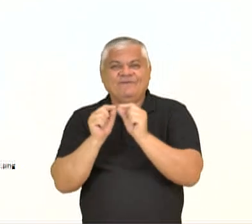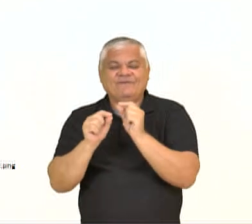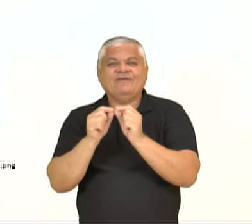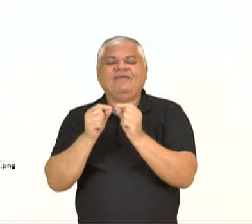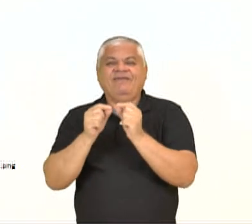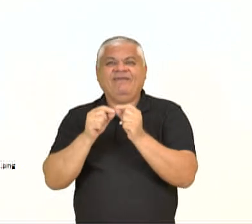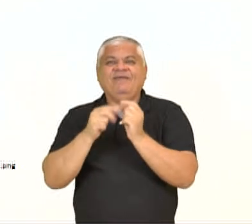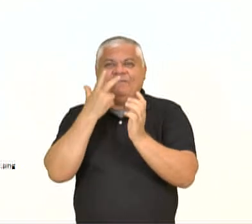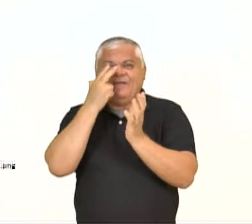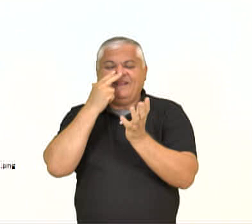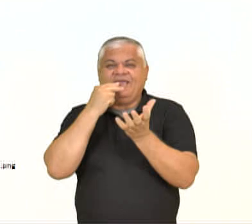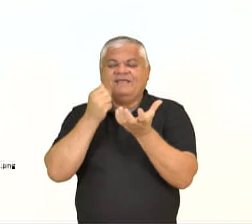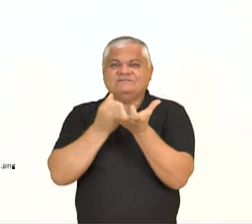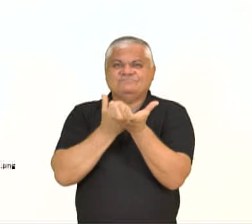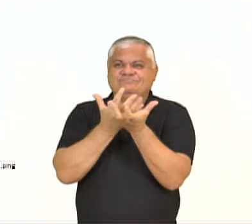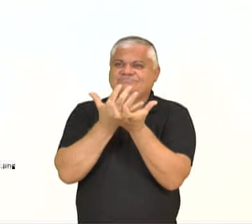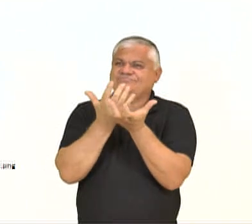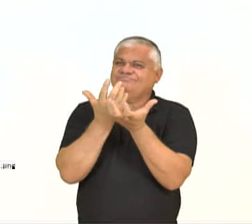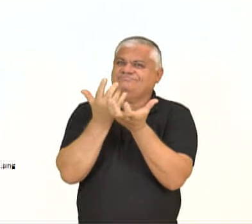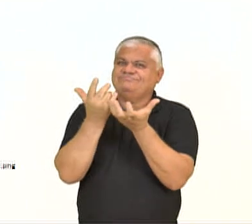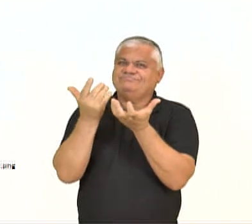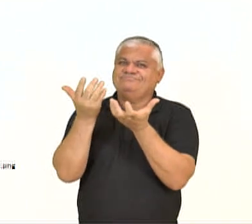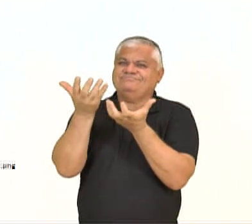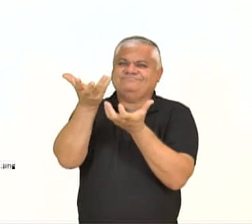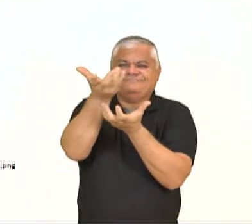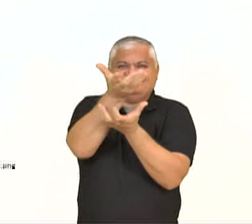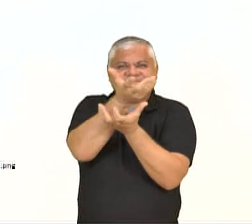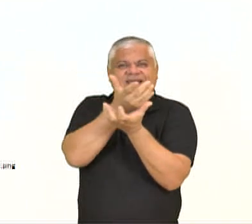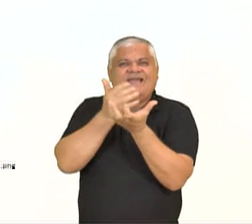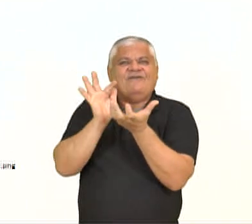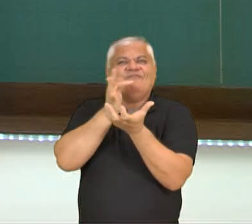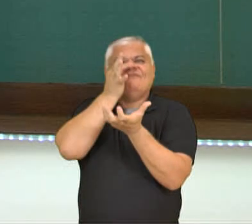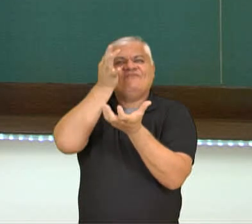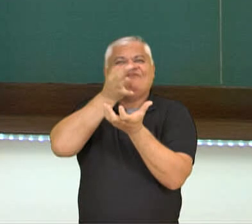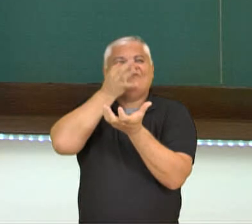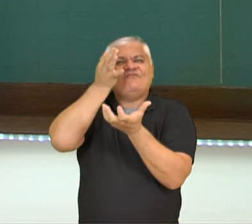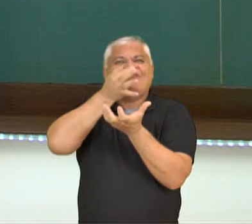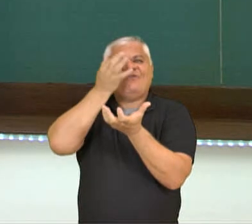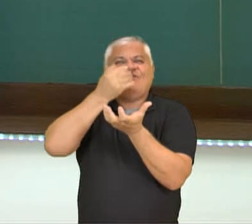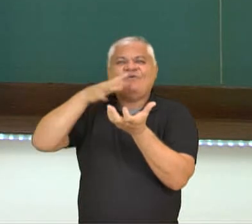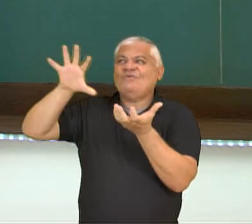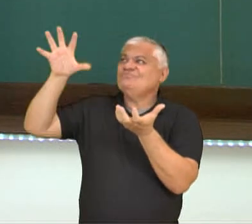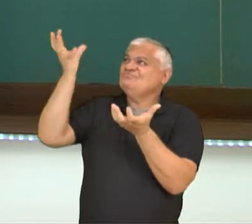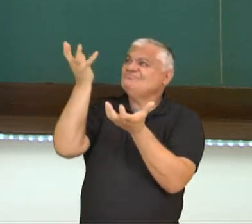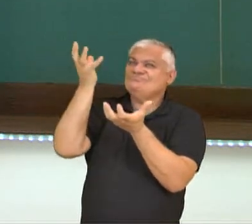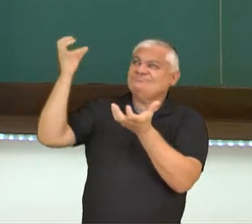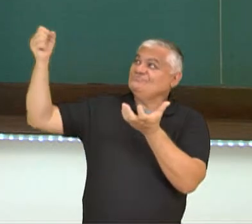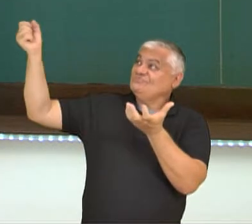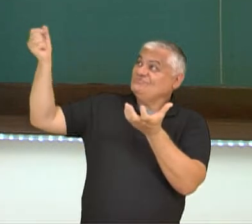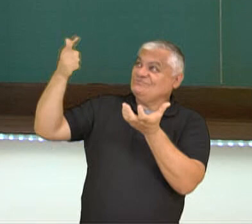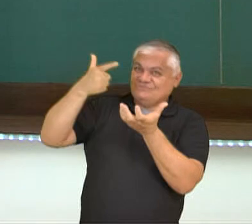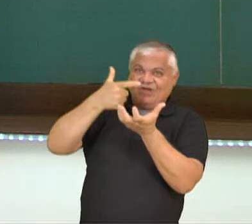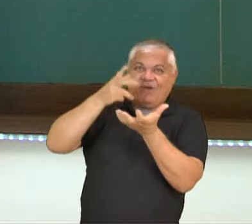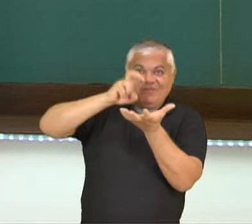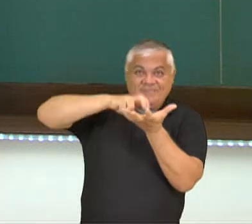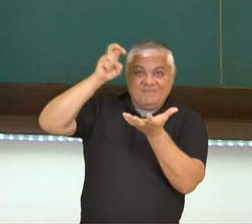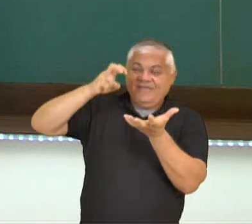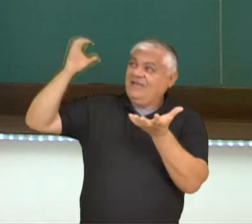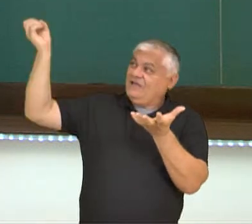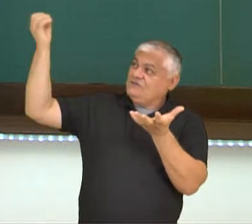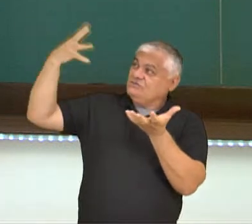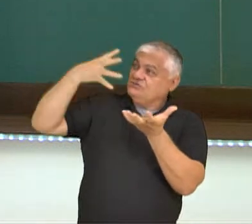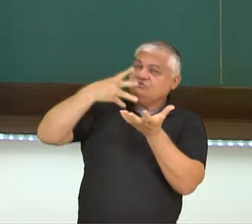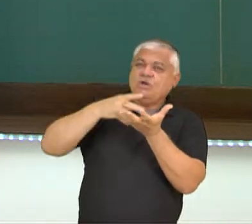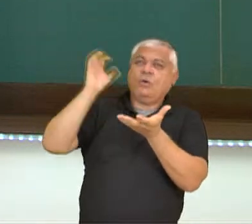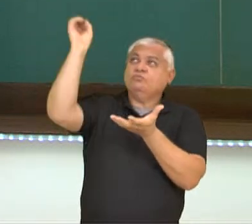estímulo luminoso e isso vai interferir, porque a planta vai absorver a luminosidade durante o dia e à noite,